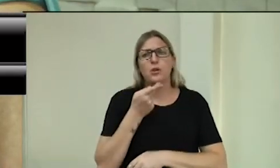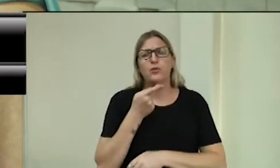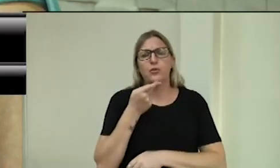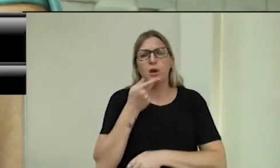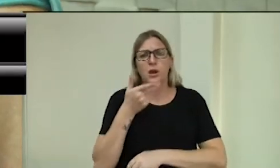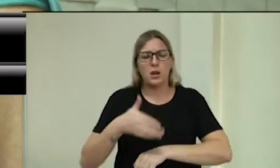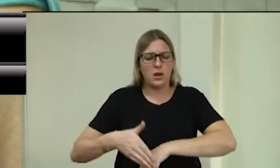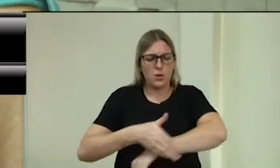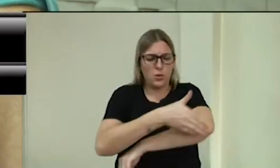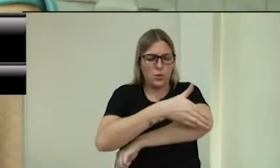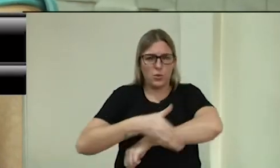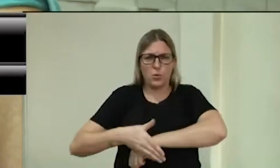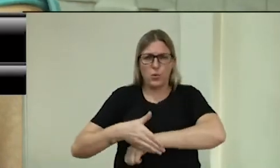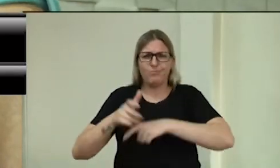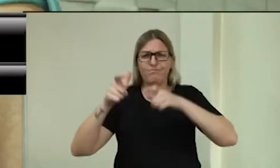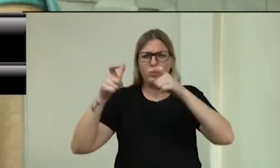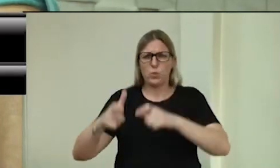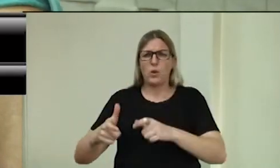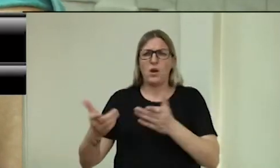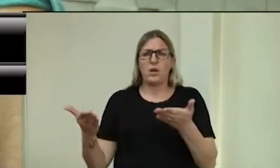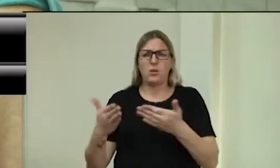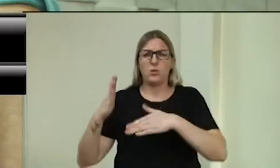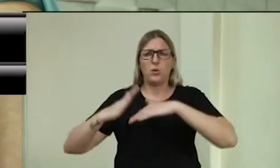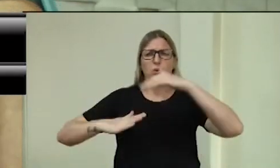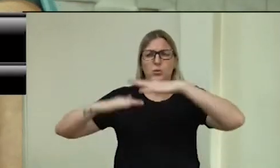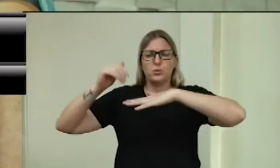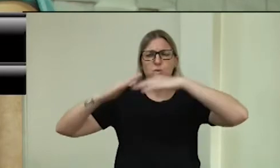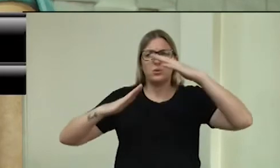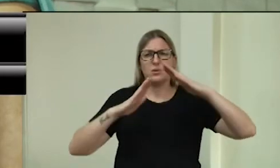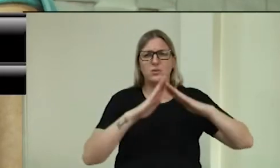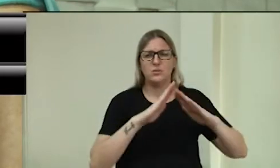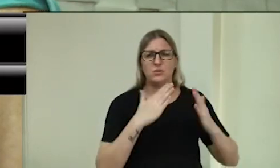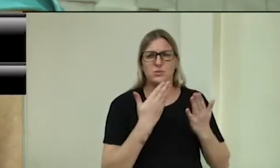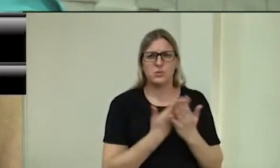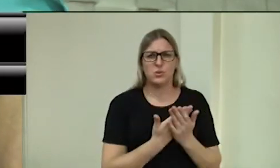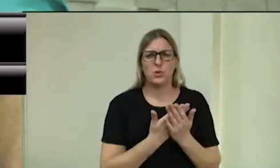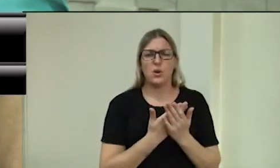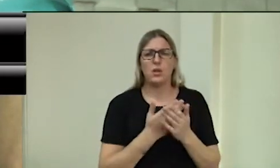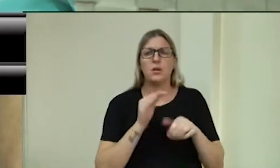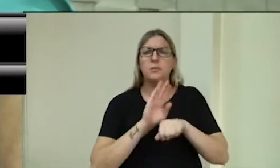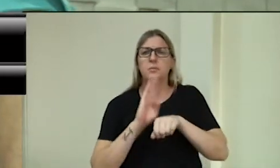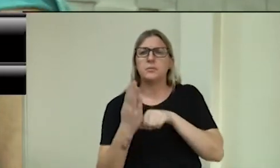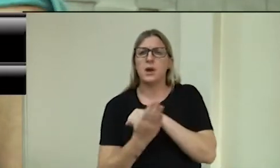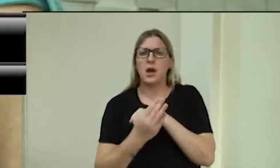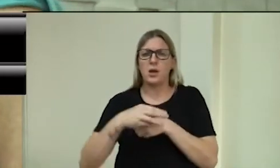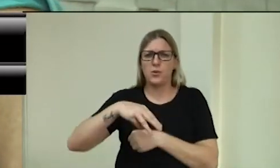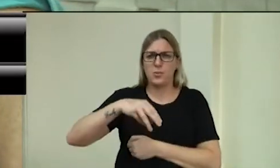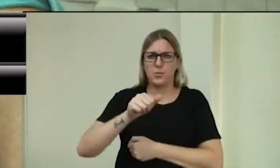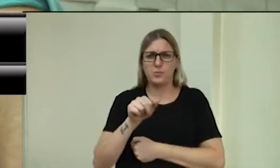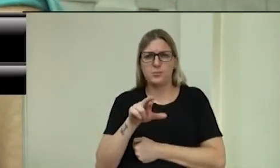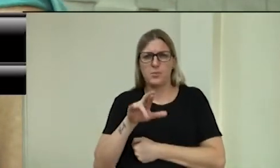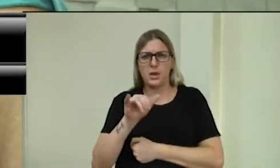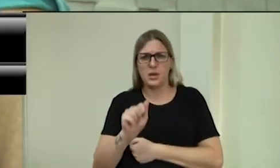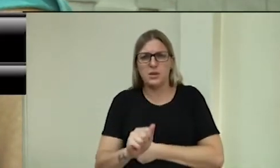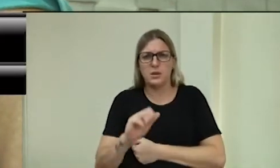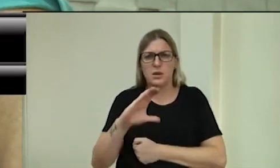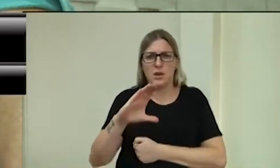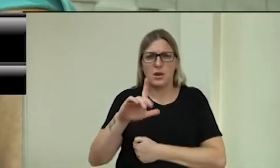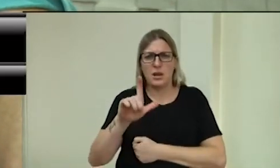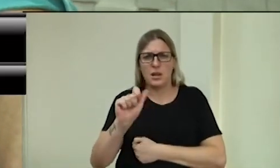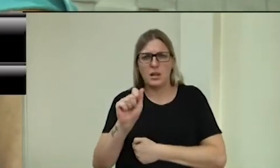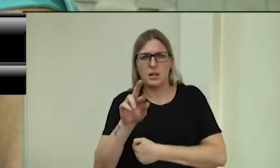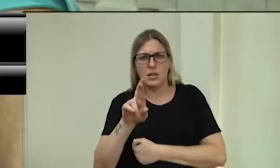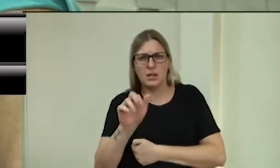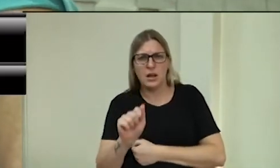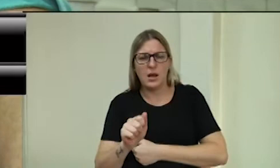que está saindo, construindo a creche, ali na Maria Clara. É uma rua que ela entra por dentro dos